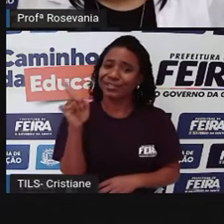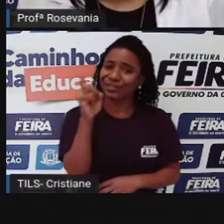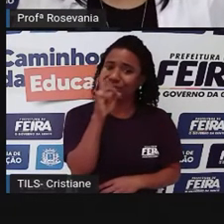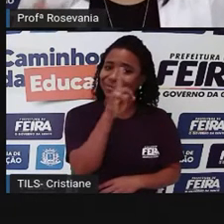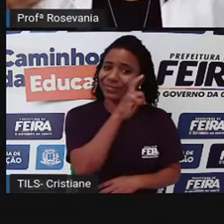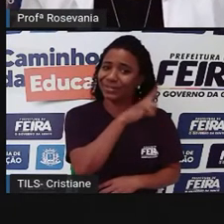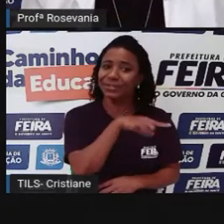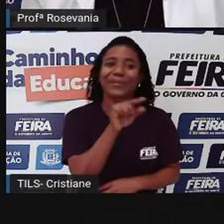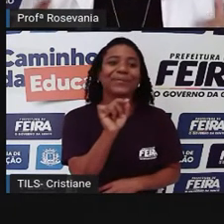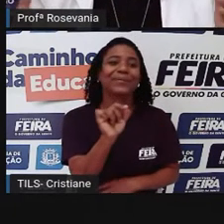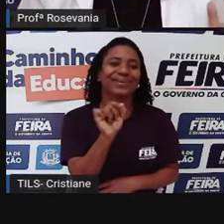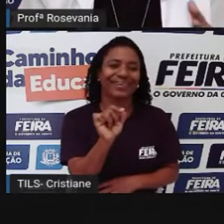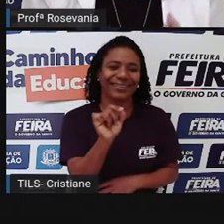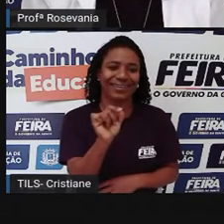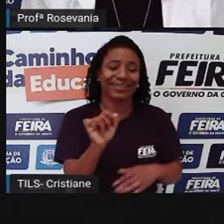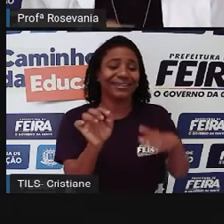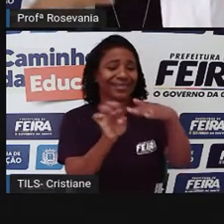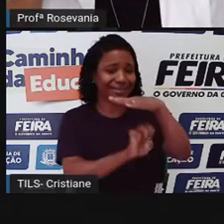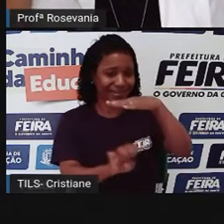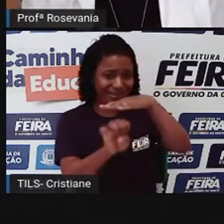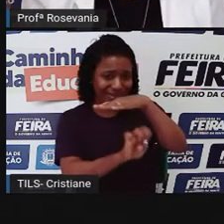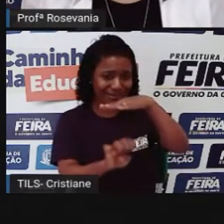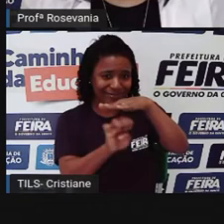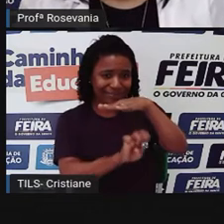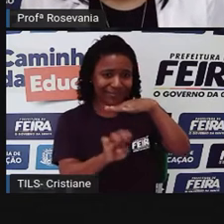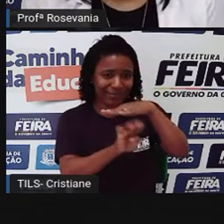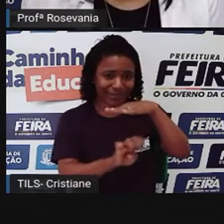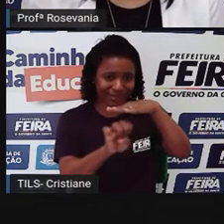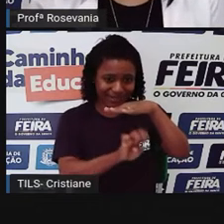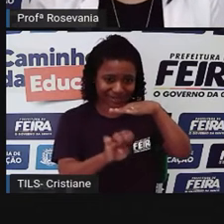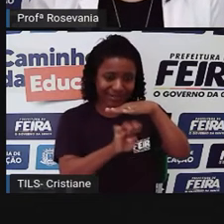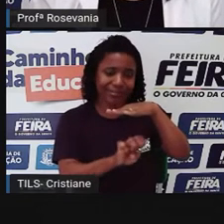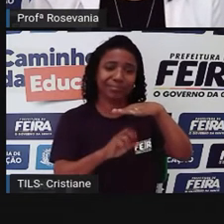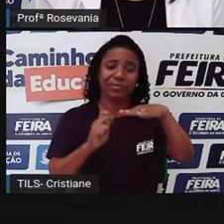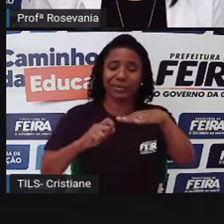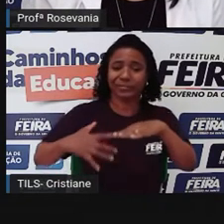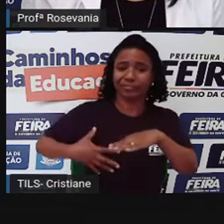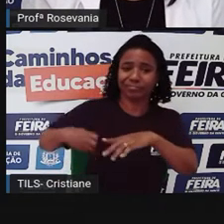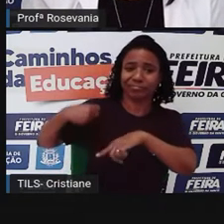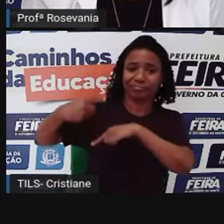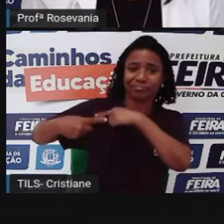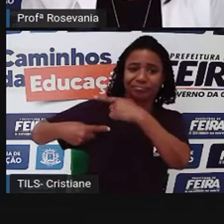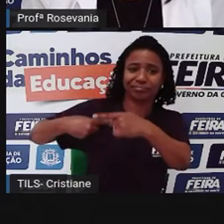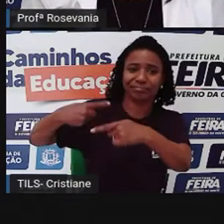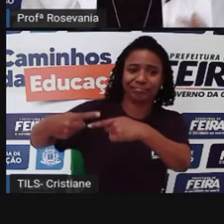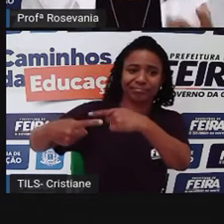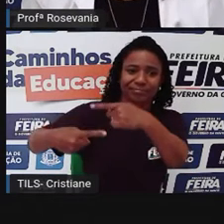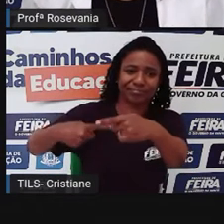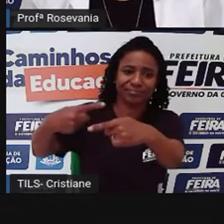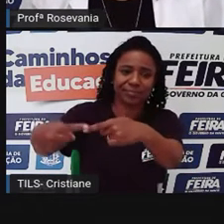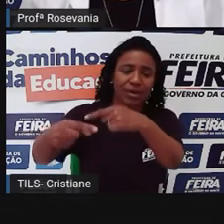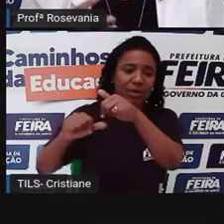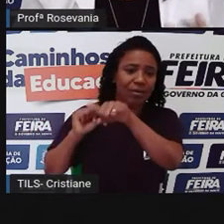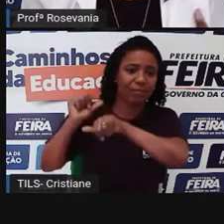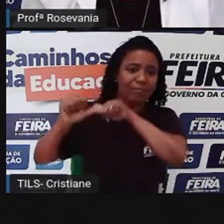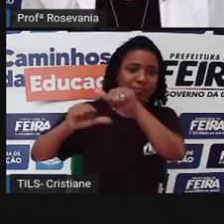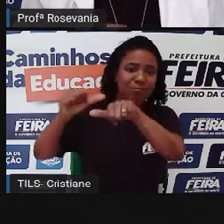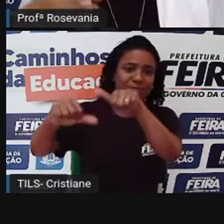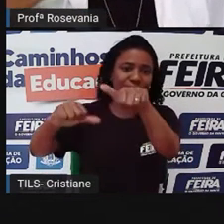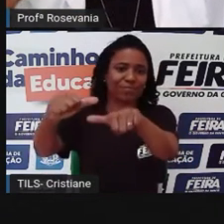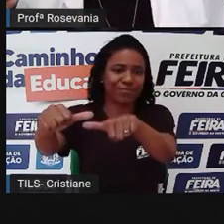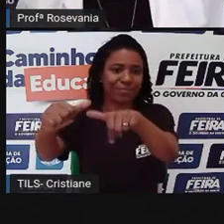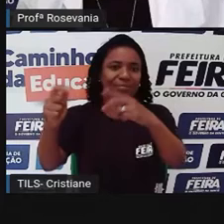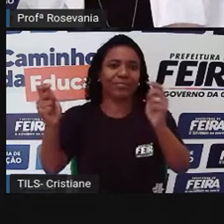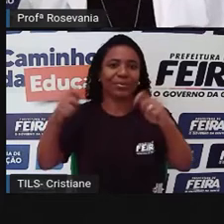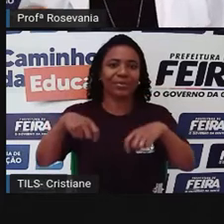empresa atuante, principalmente quando muda de geração da família. Porque, normalmente, é uma empresa que começa, né, com o pai,